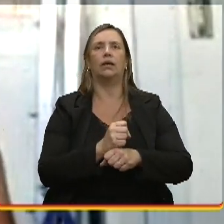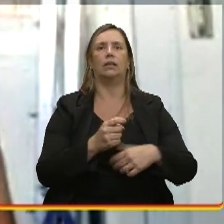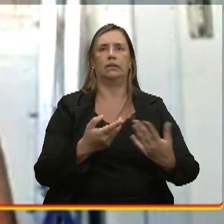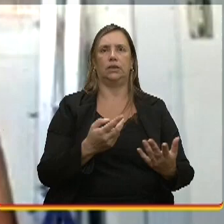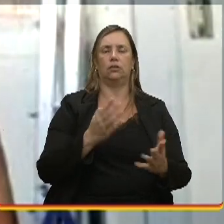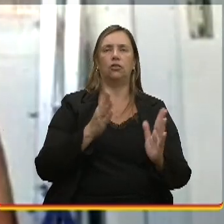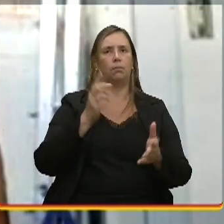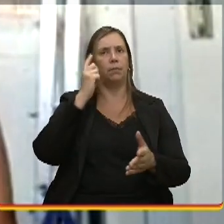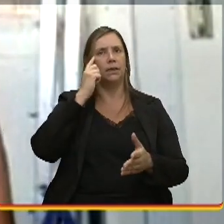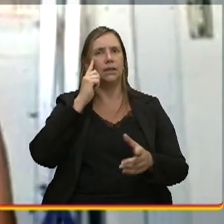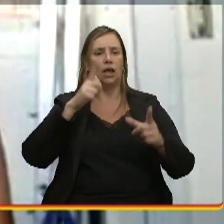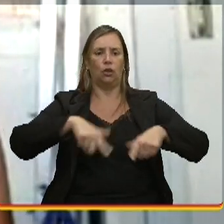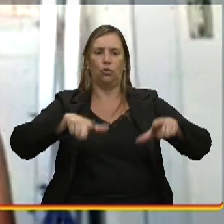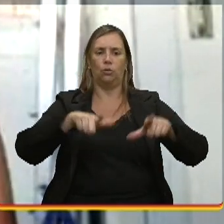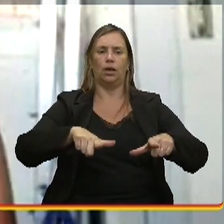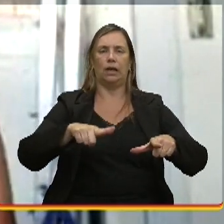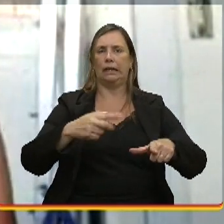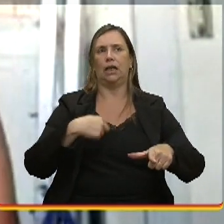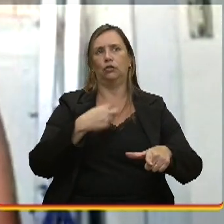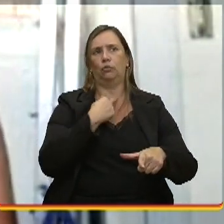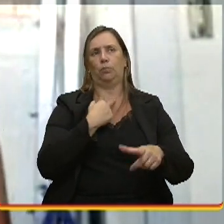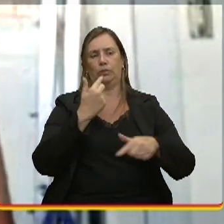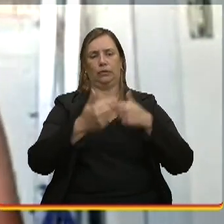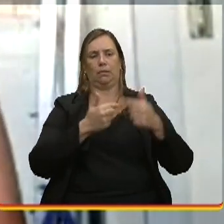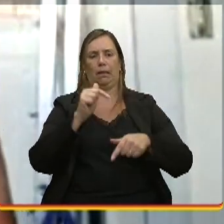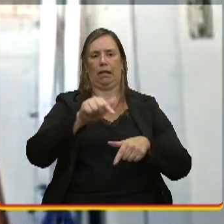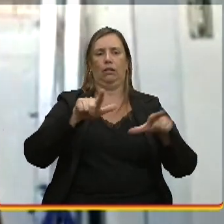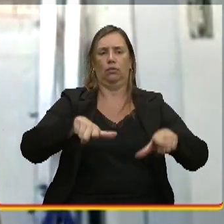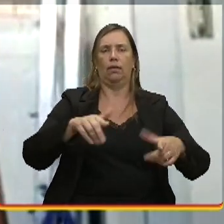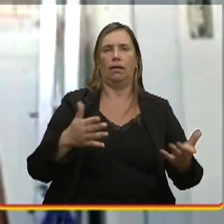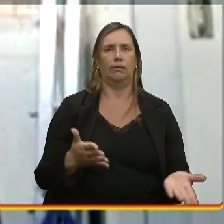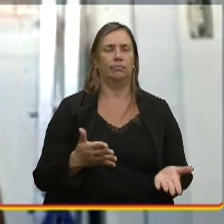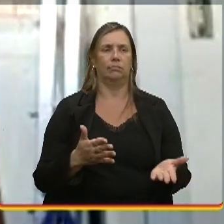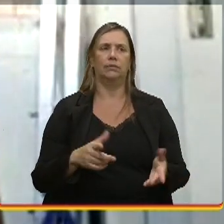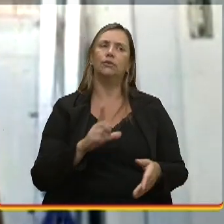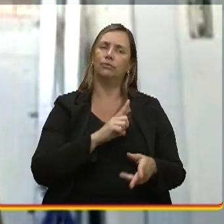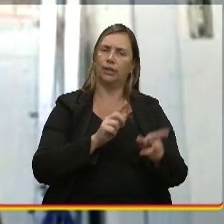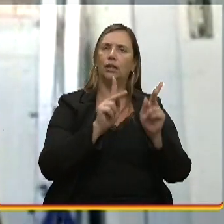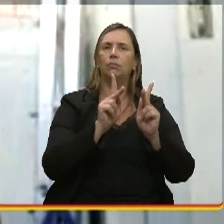de se inserir, então, eu acho que ter pessoas assim que